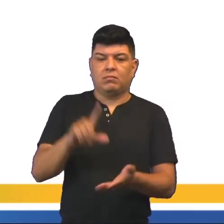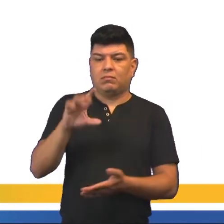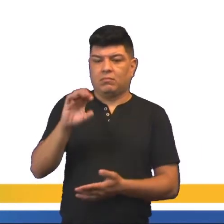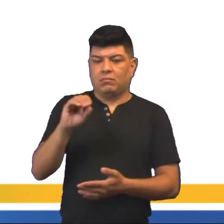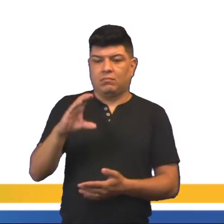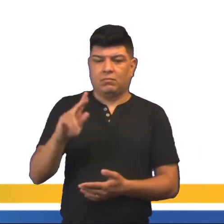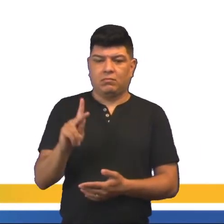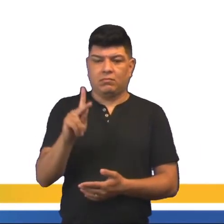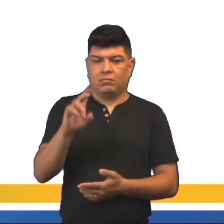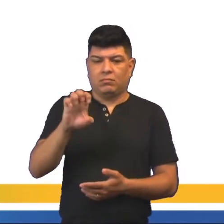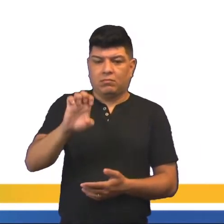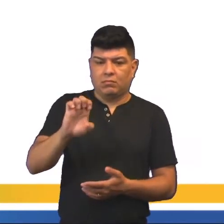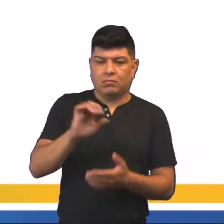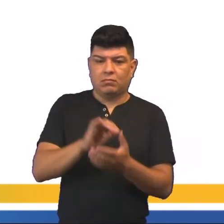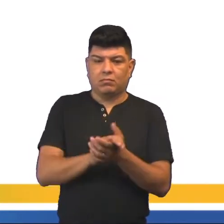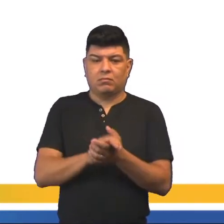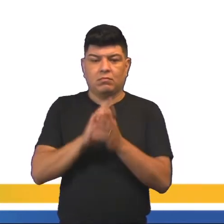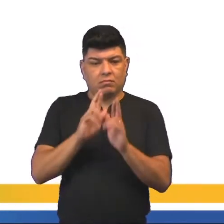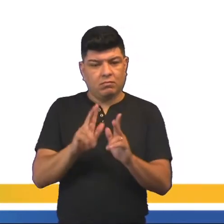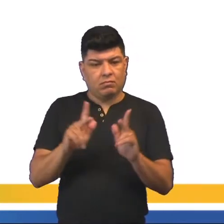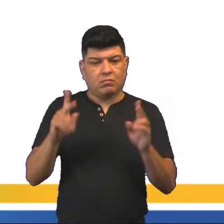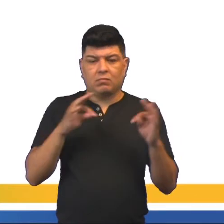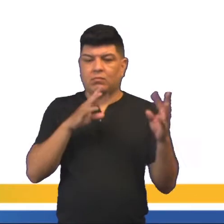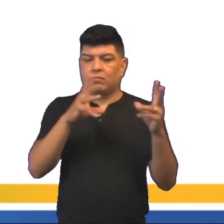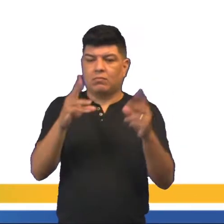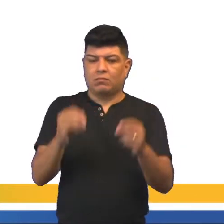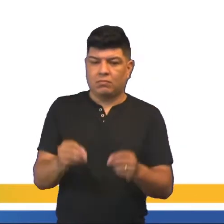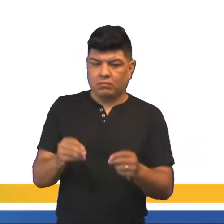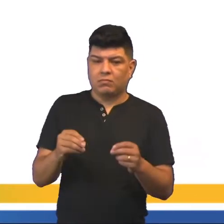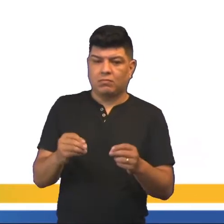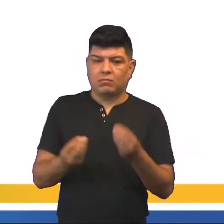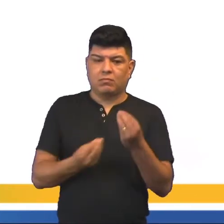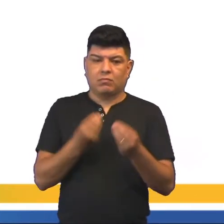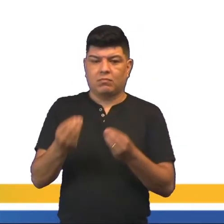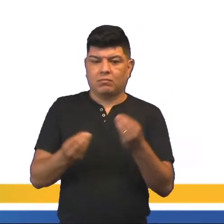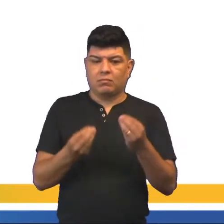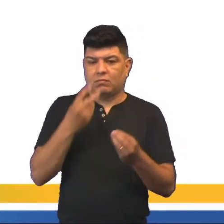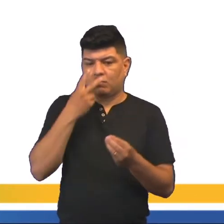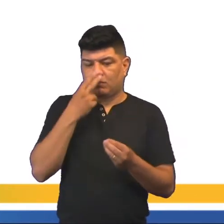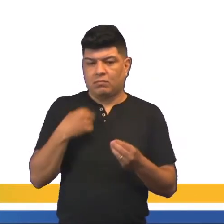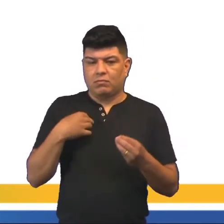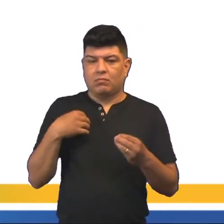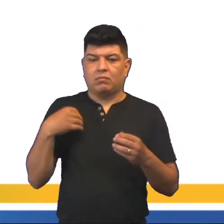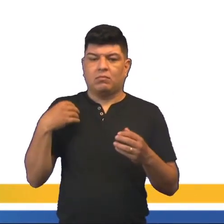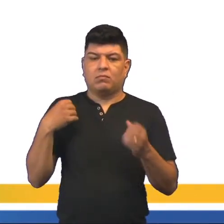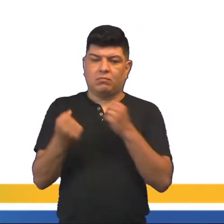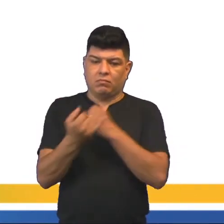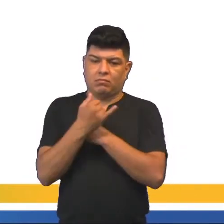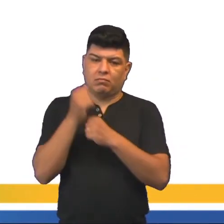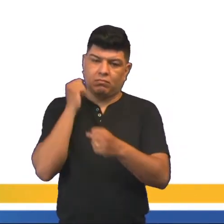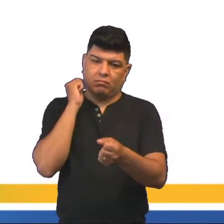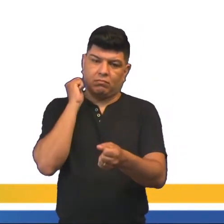onde ele faz uma oposição a todas as formas de tirania. A